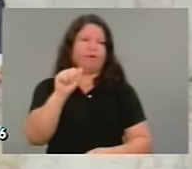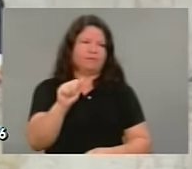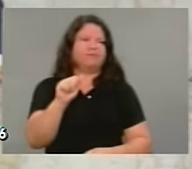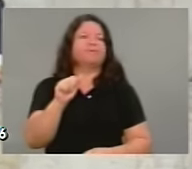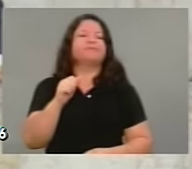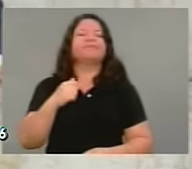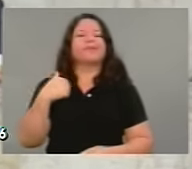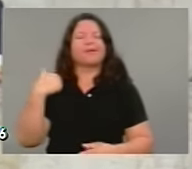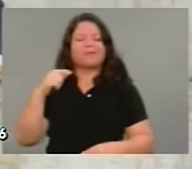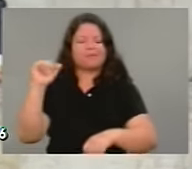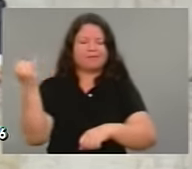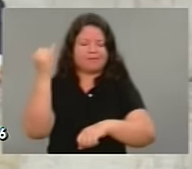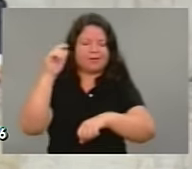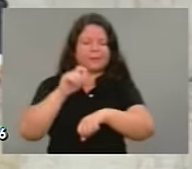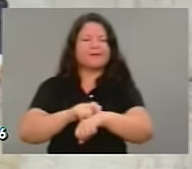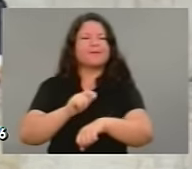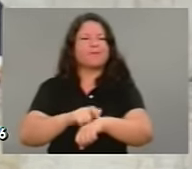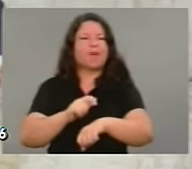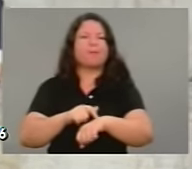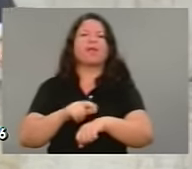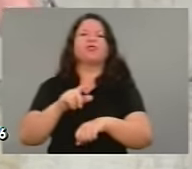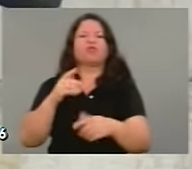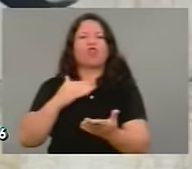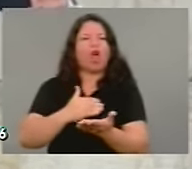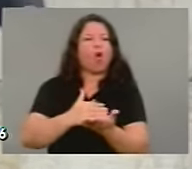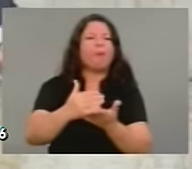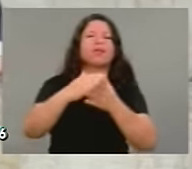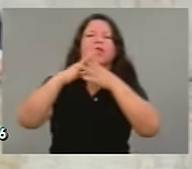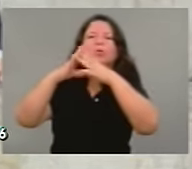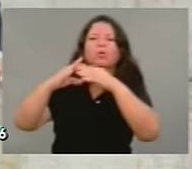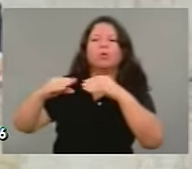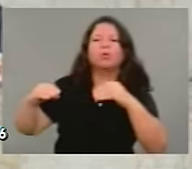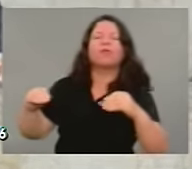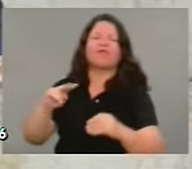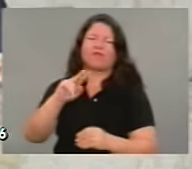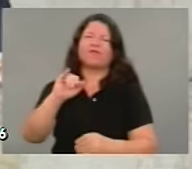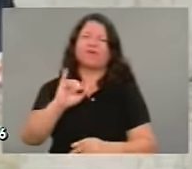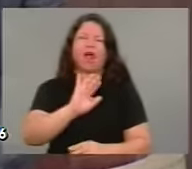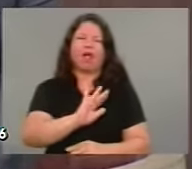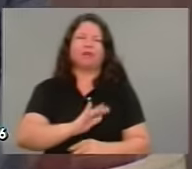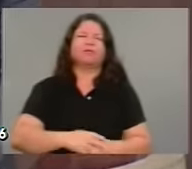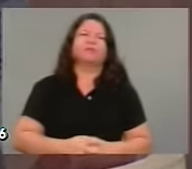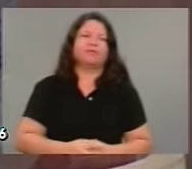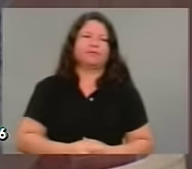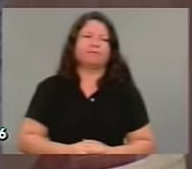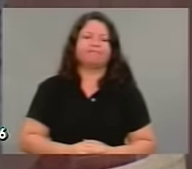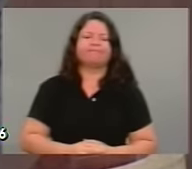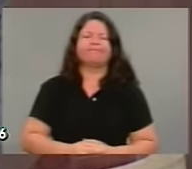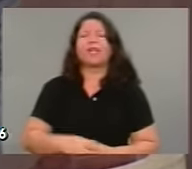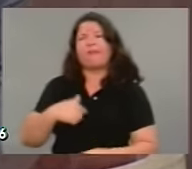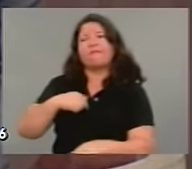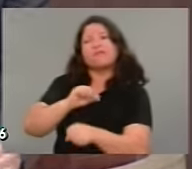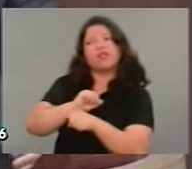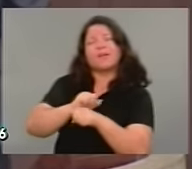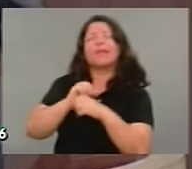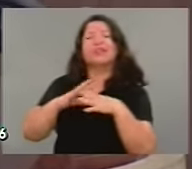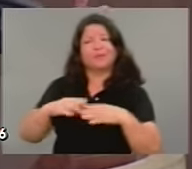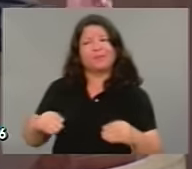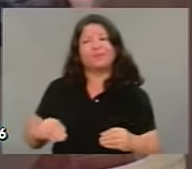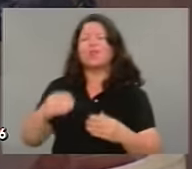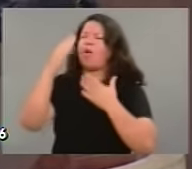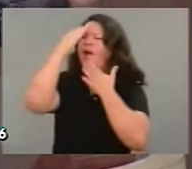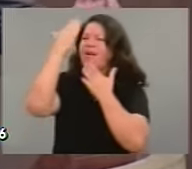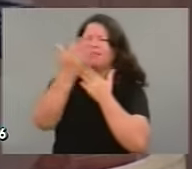momento está se desfazendo, principalmente nas redes sociais. Eu espero, deputado Daniel, agradeço a todos os deputados e deputadas, eu queria